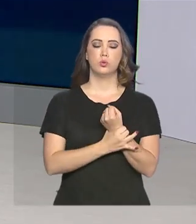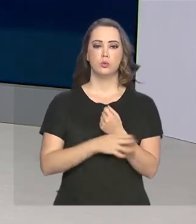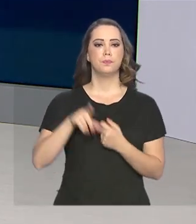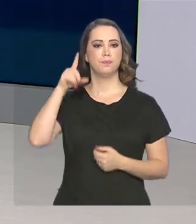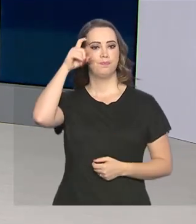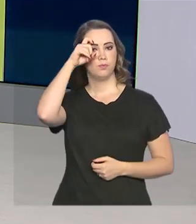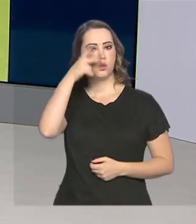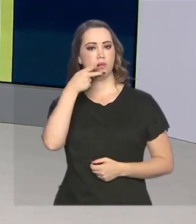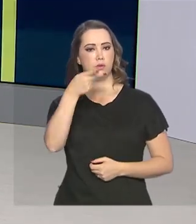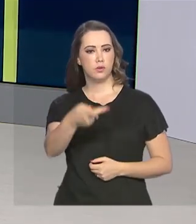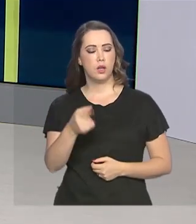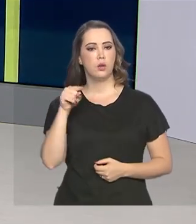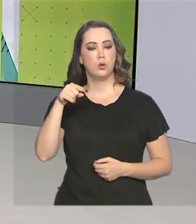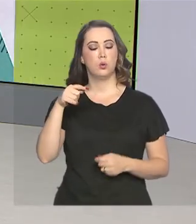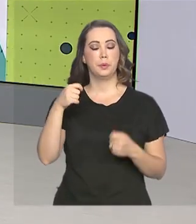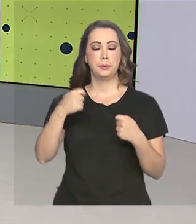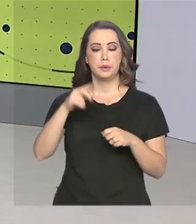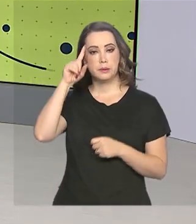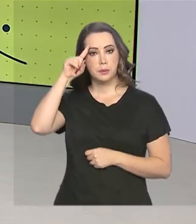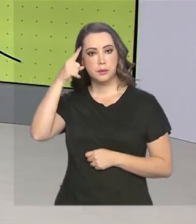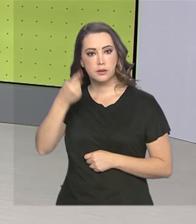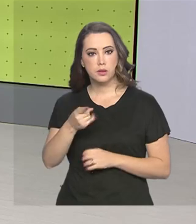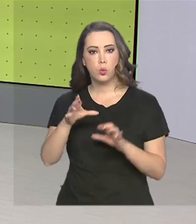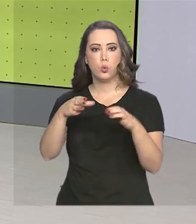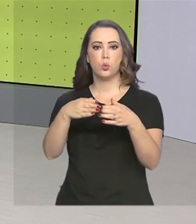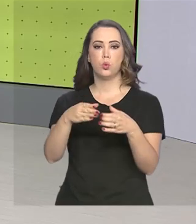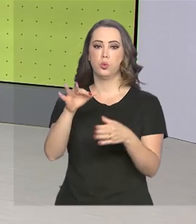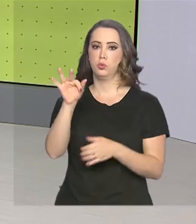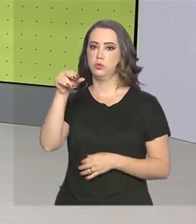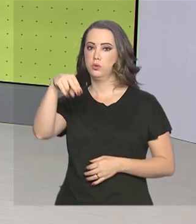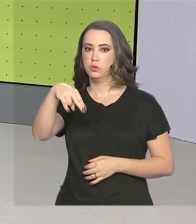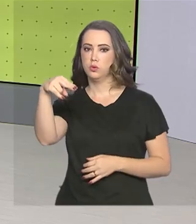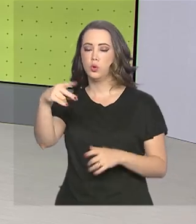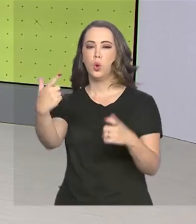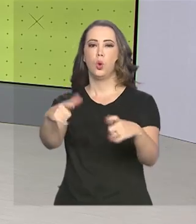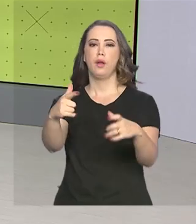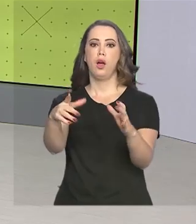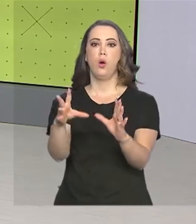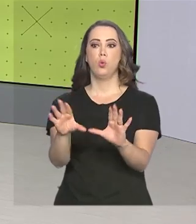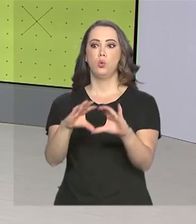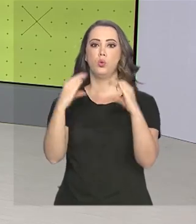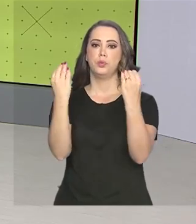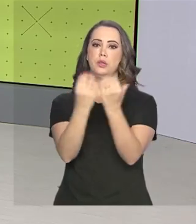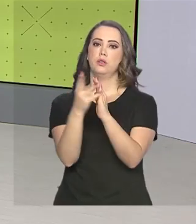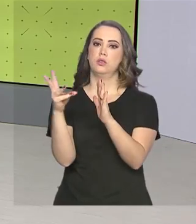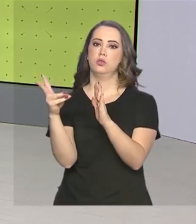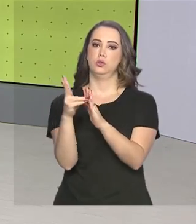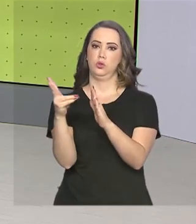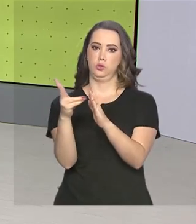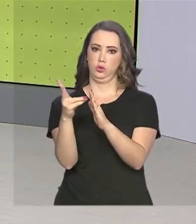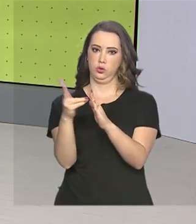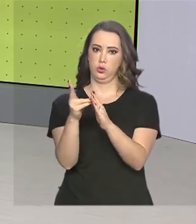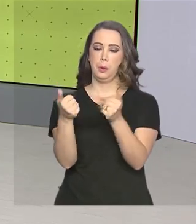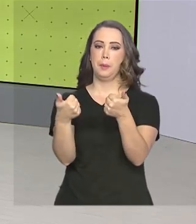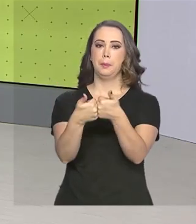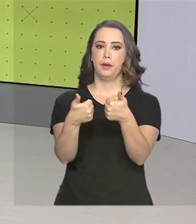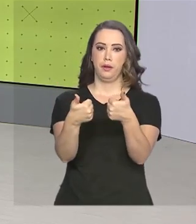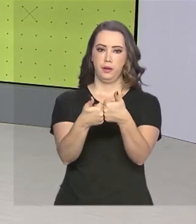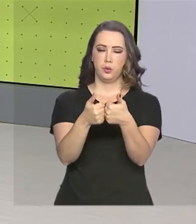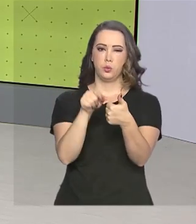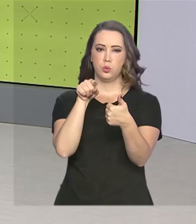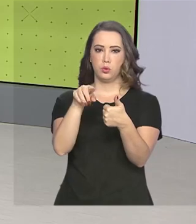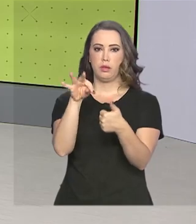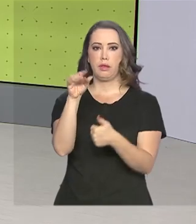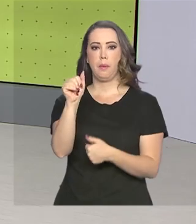Sérgio Moro, determinou o envio da Força Nacional para a terra indígena Vale do Javari, localizado próximo ao município de Tabatinga, no